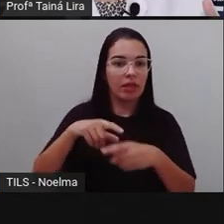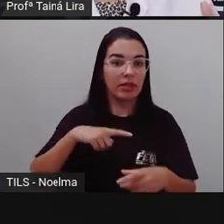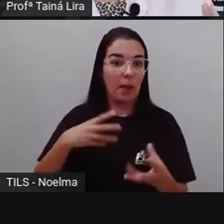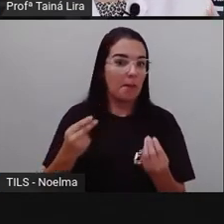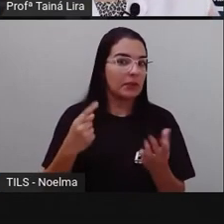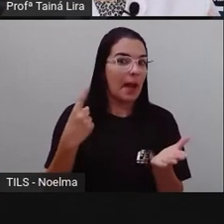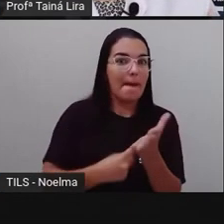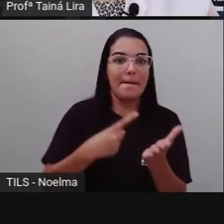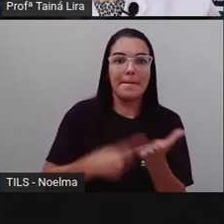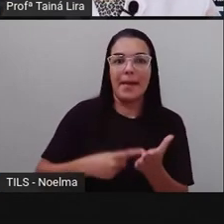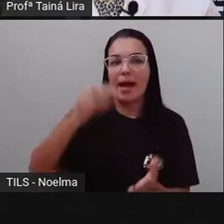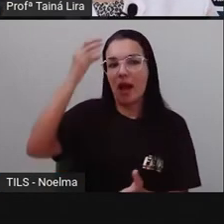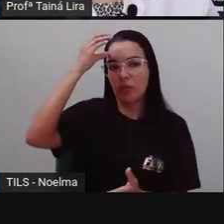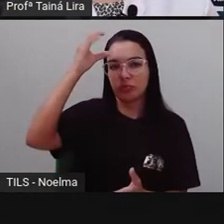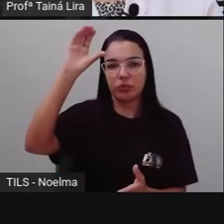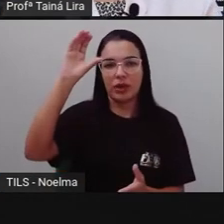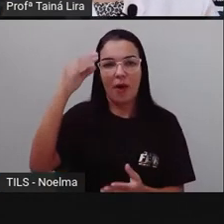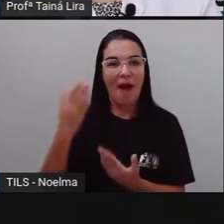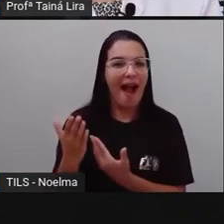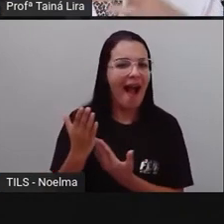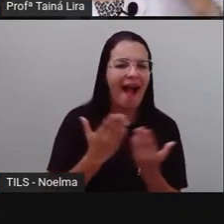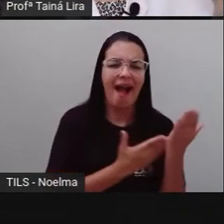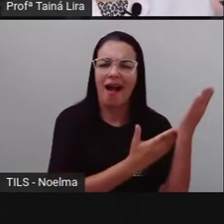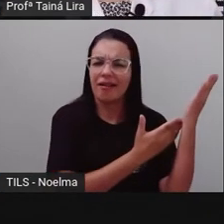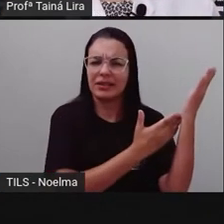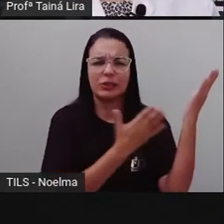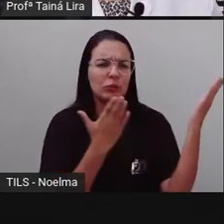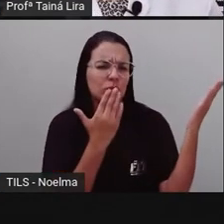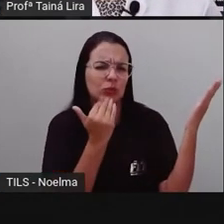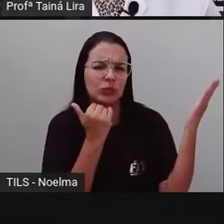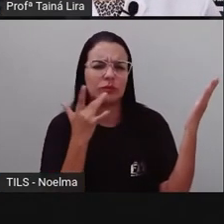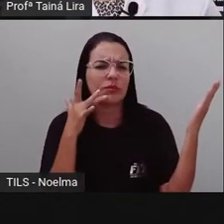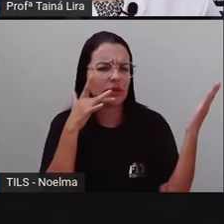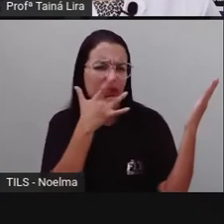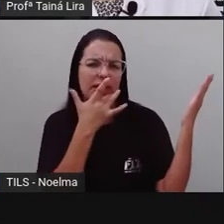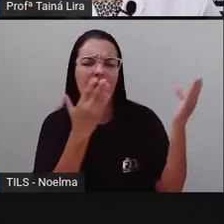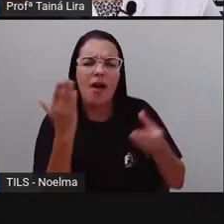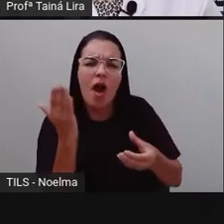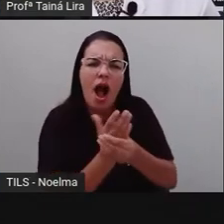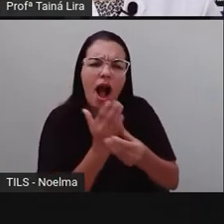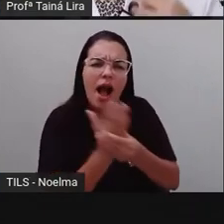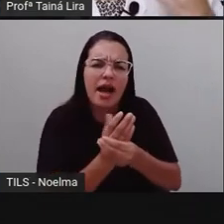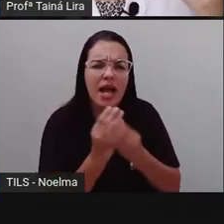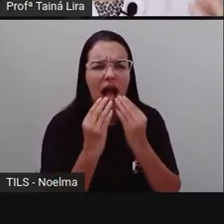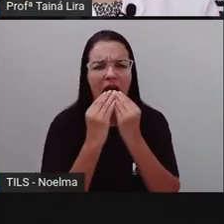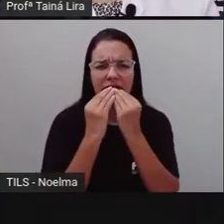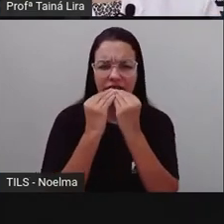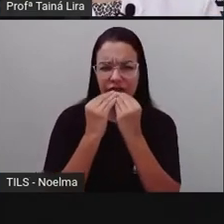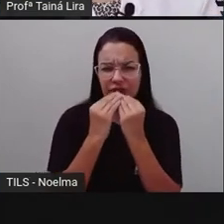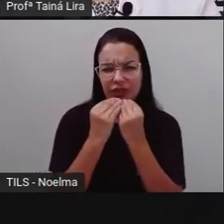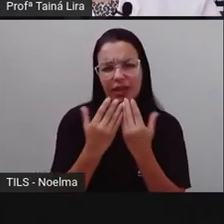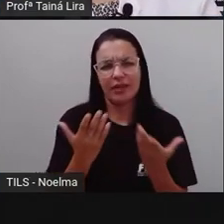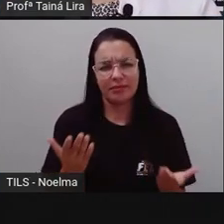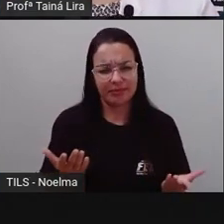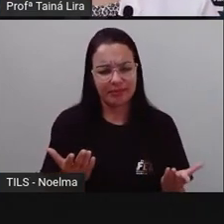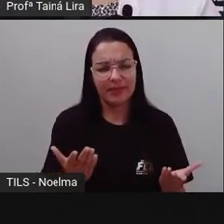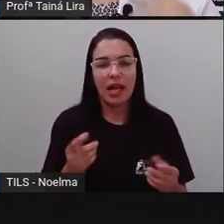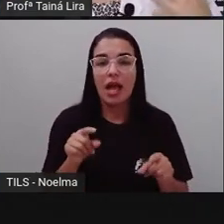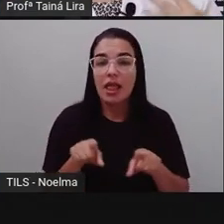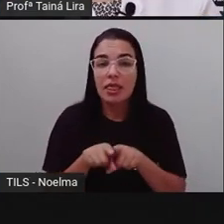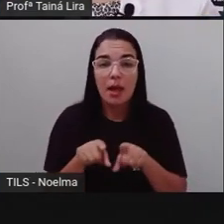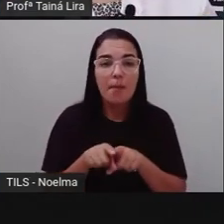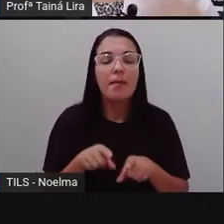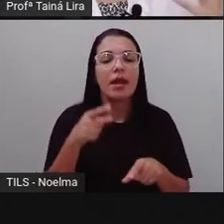não é verdade? Então, olha lá, por exemplo, na culinária, temos aí o acarajé, que é um prato, né,